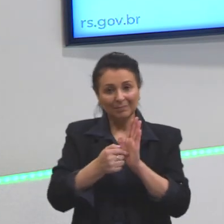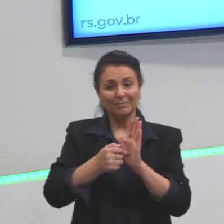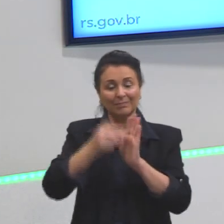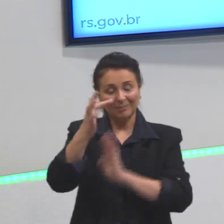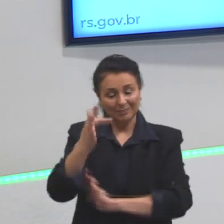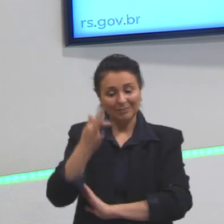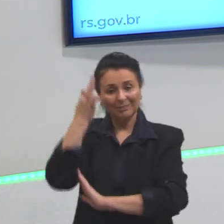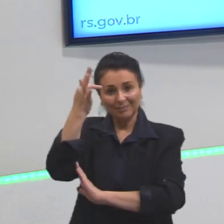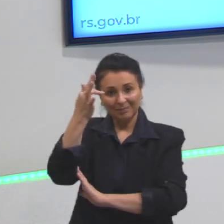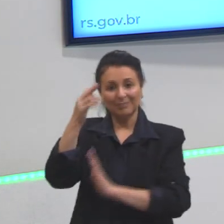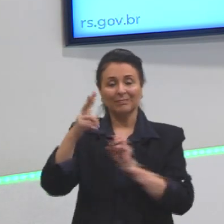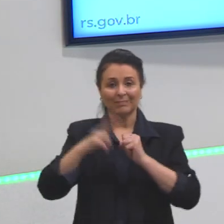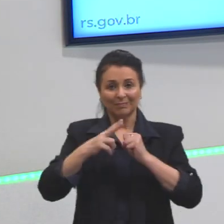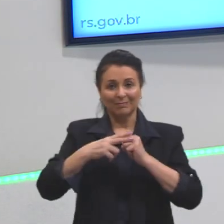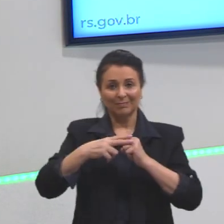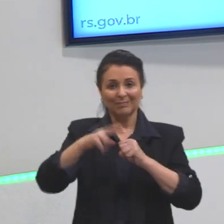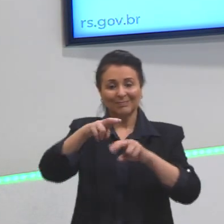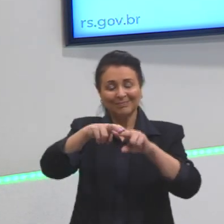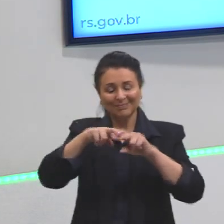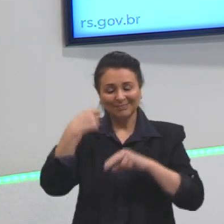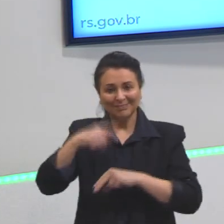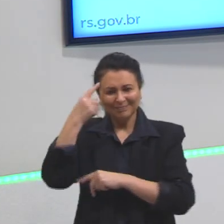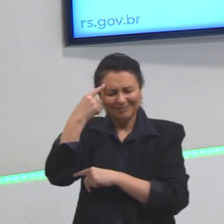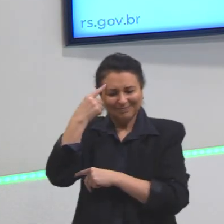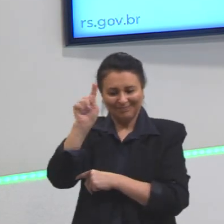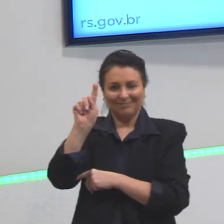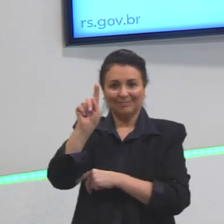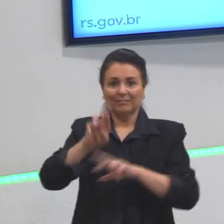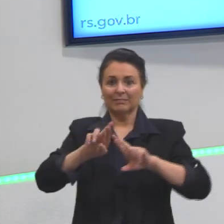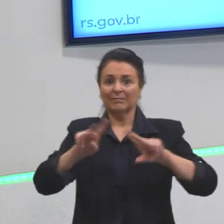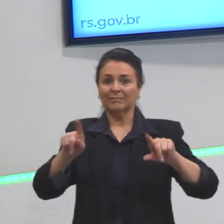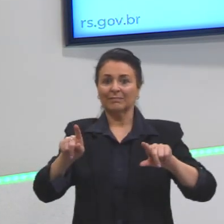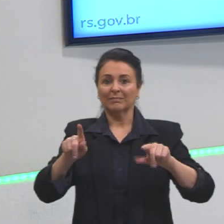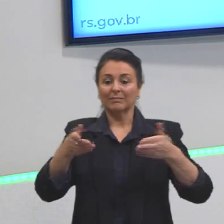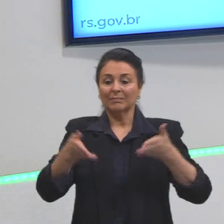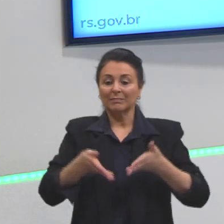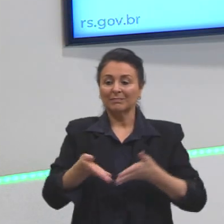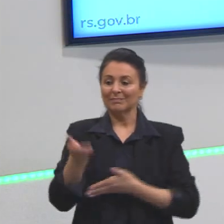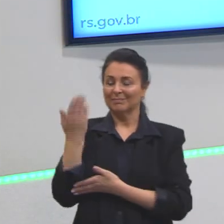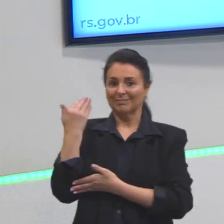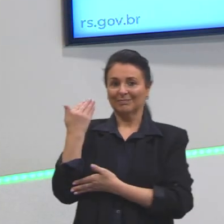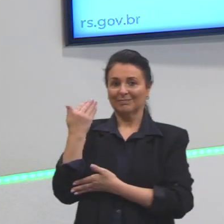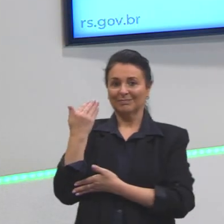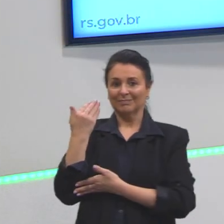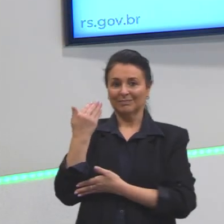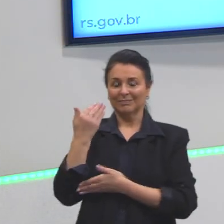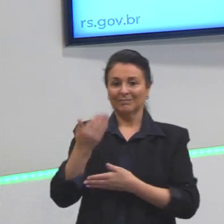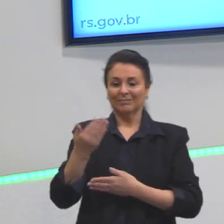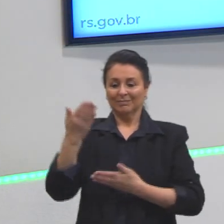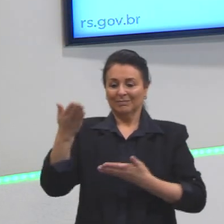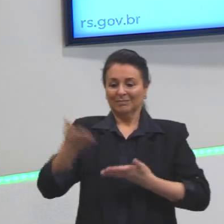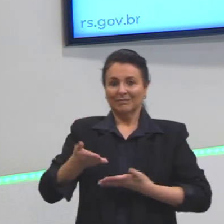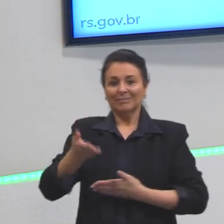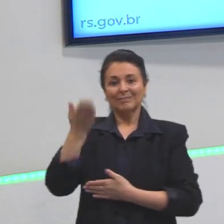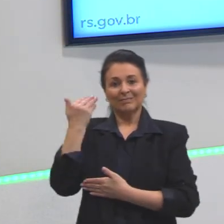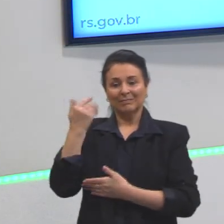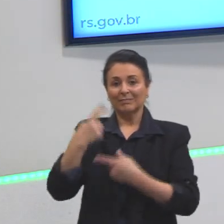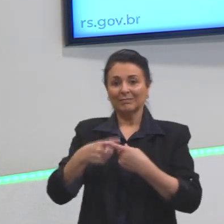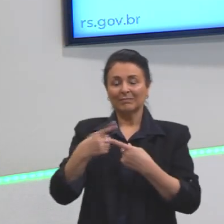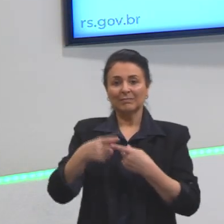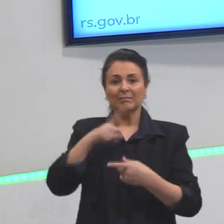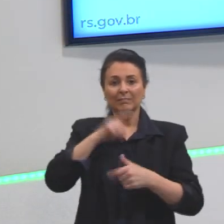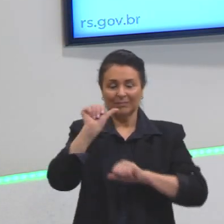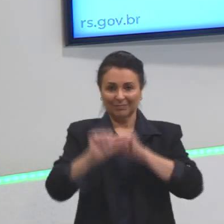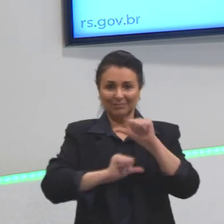ideia que a gente tem que ter. Diferentemente do presente e do passado. Porque no presente e no passado, há uma